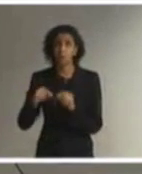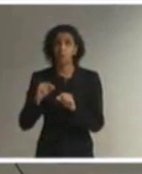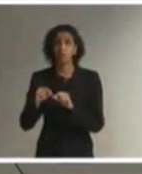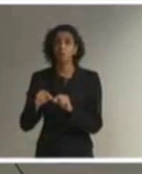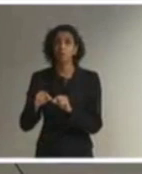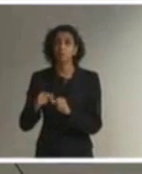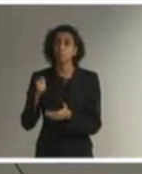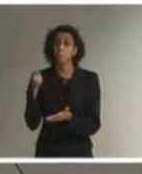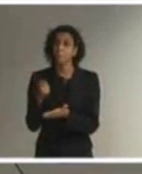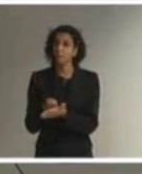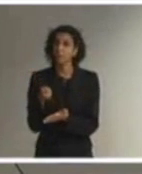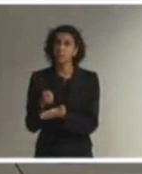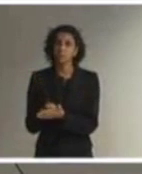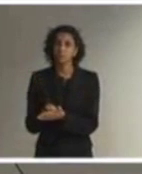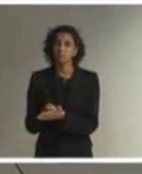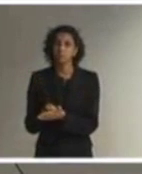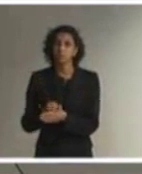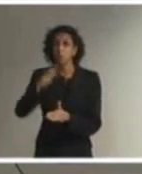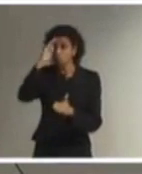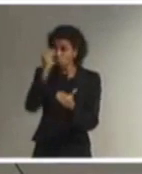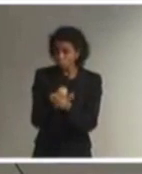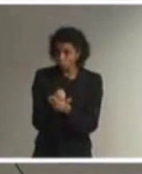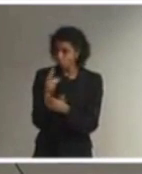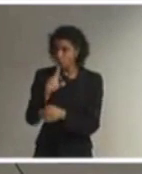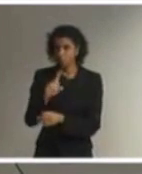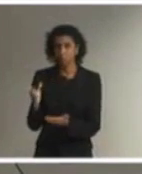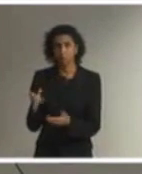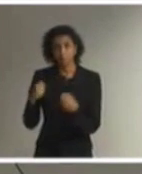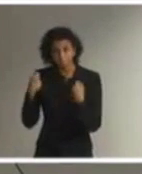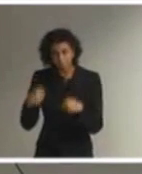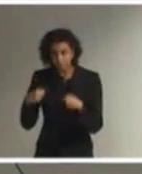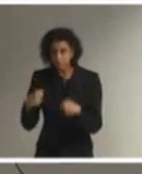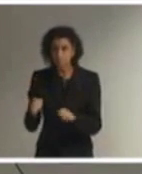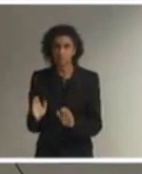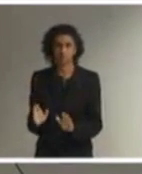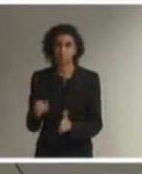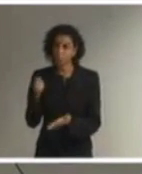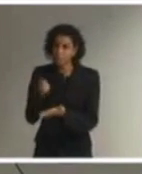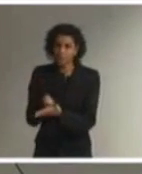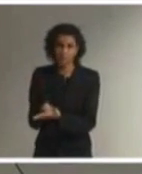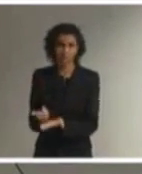obrigação de fazer ou não fazer com medidas